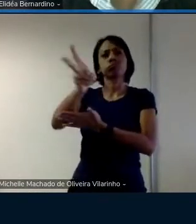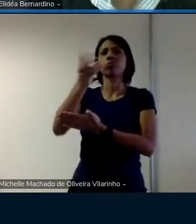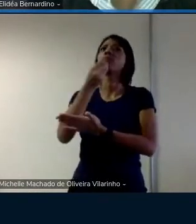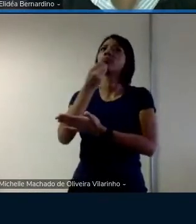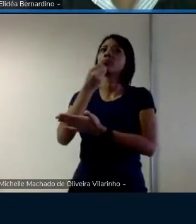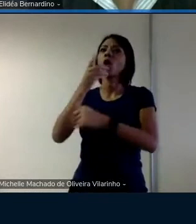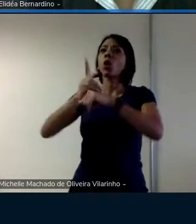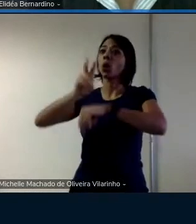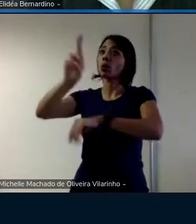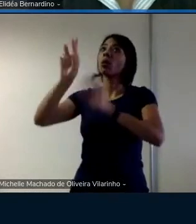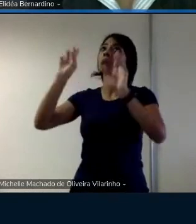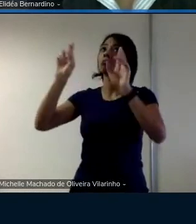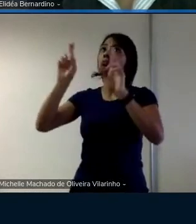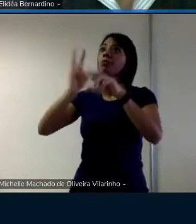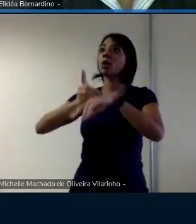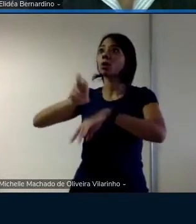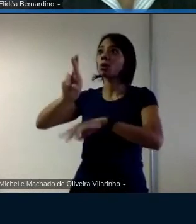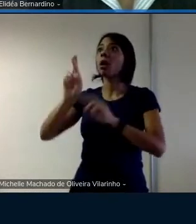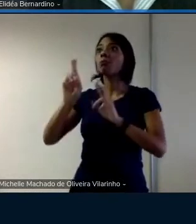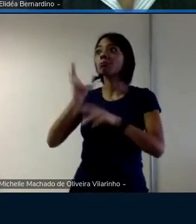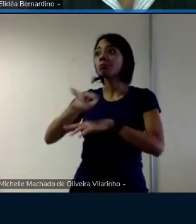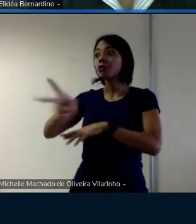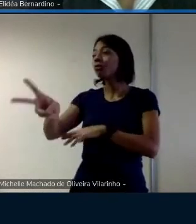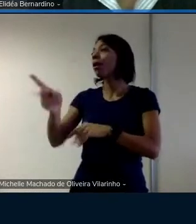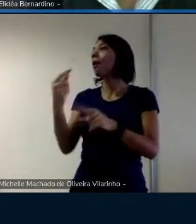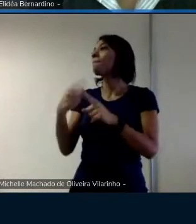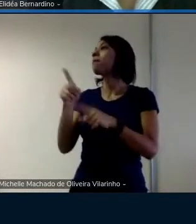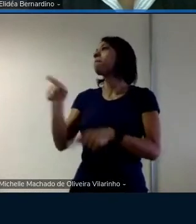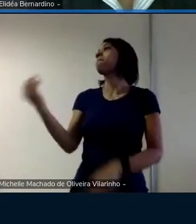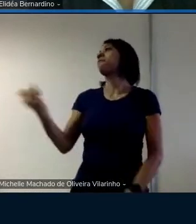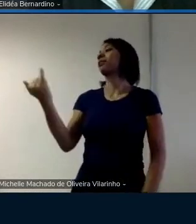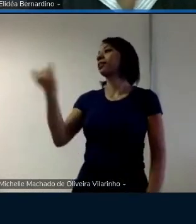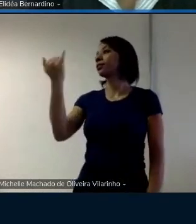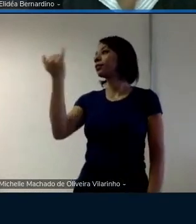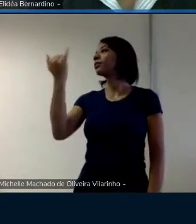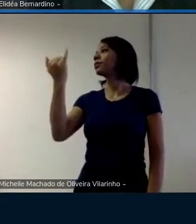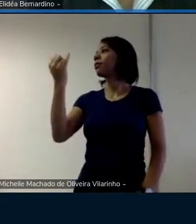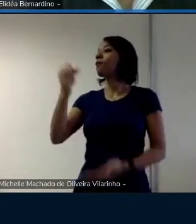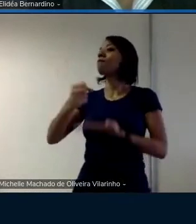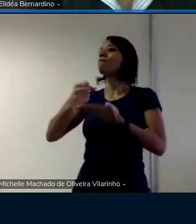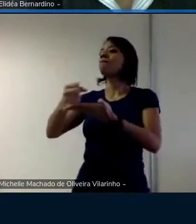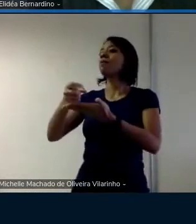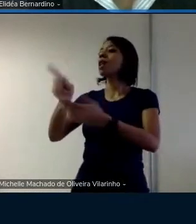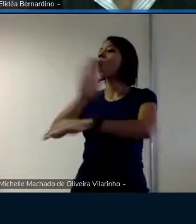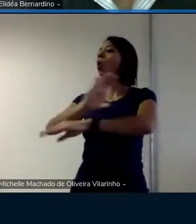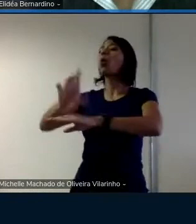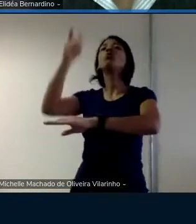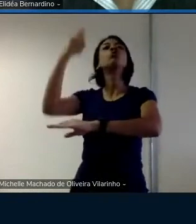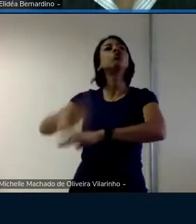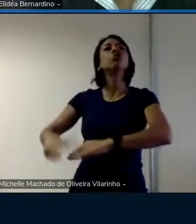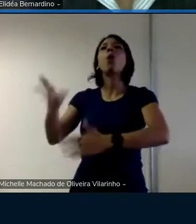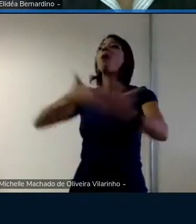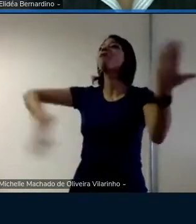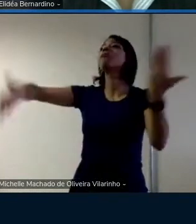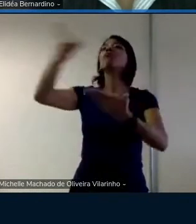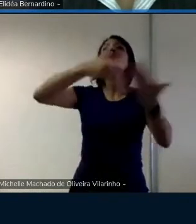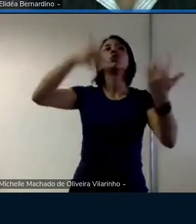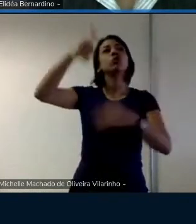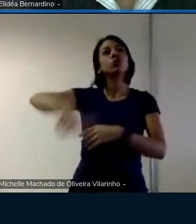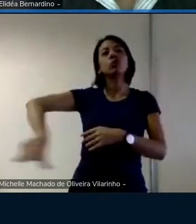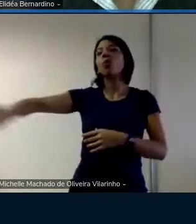doutorado né? principalmente porque é importante você ofereça esse curso novamente tá?